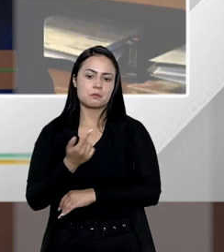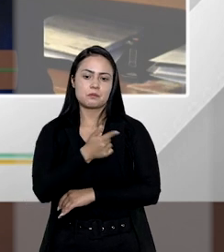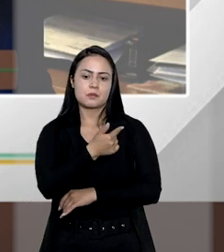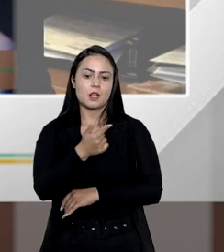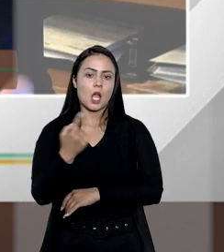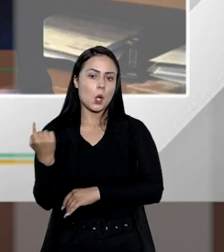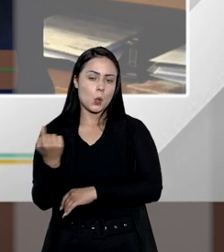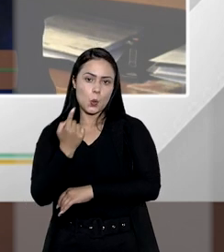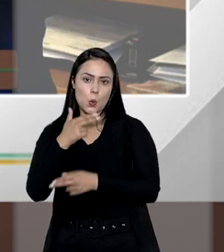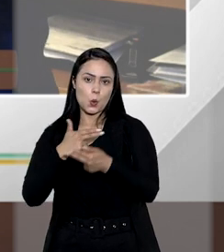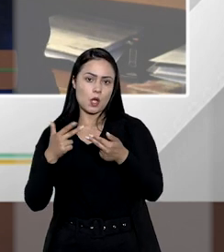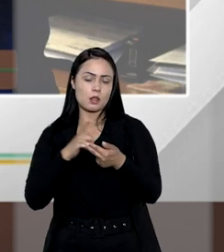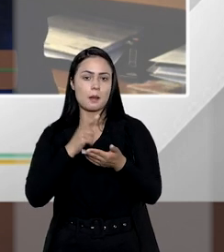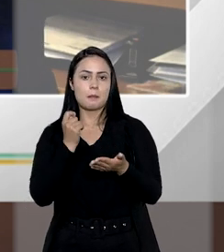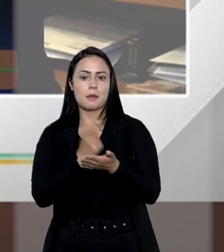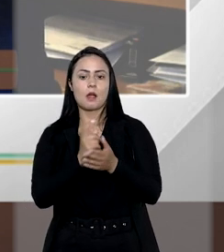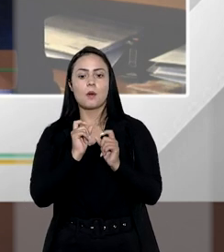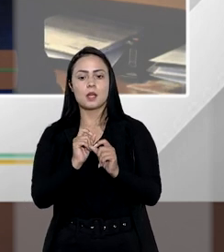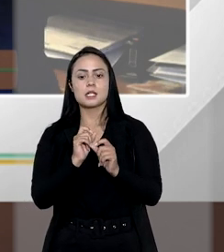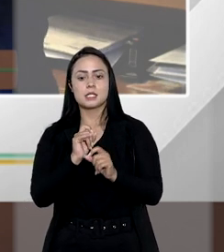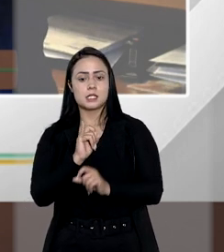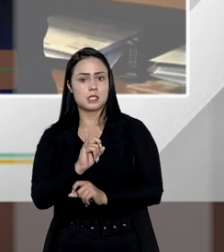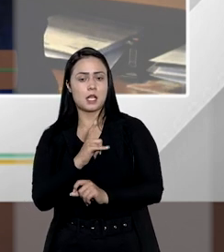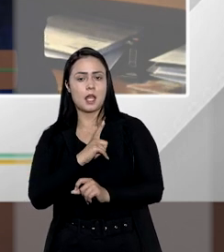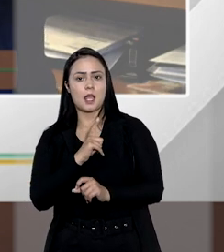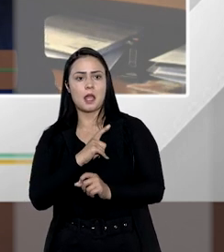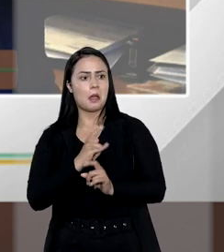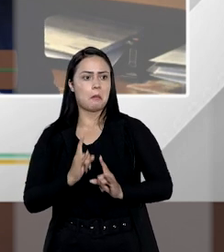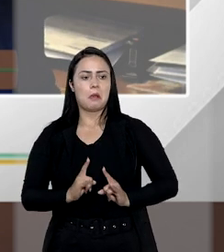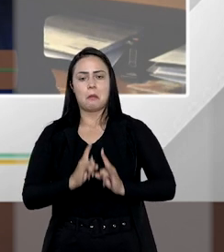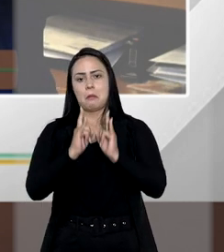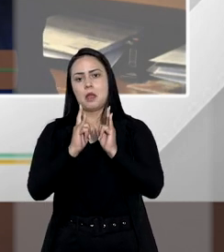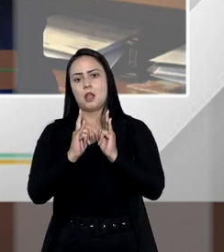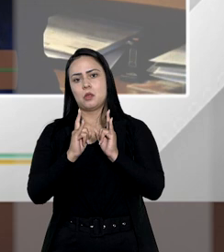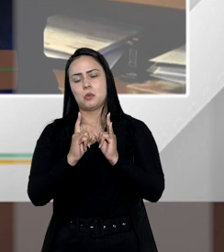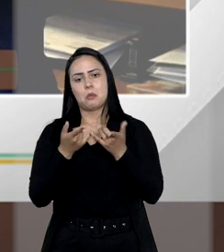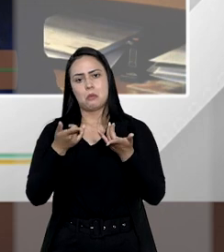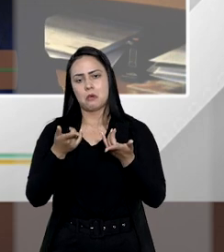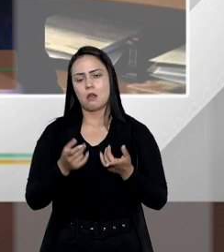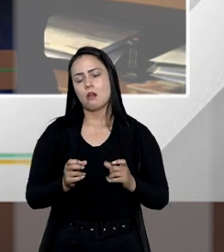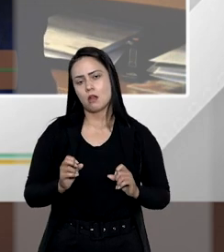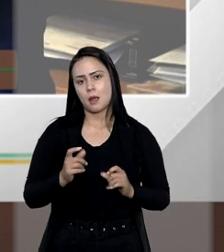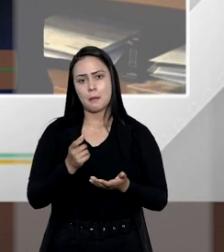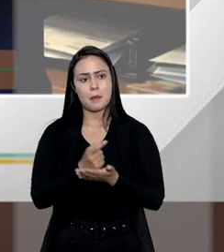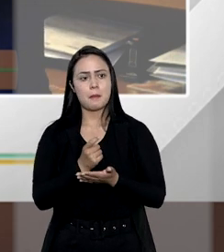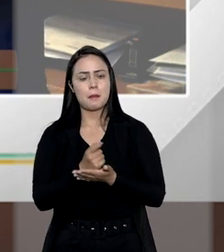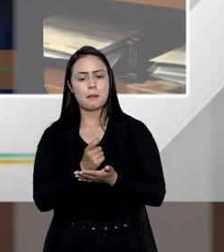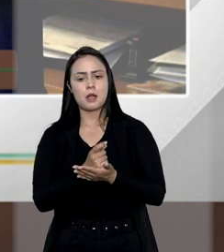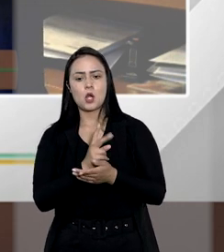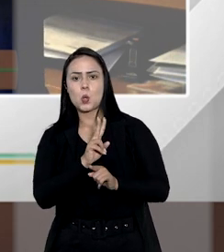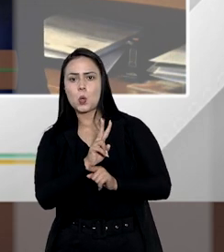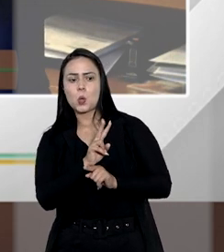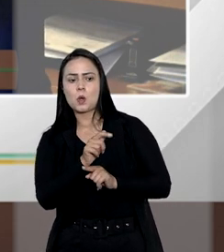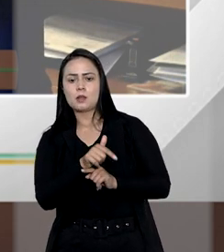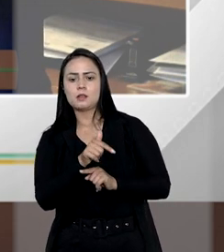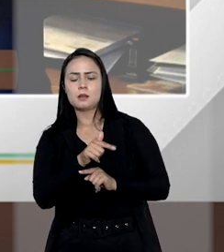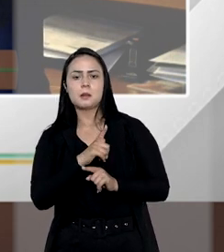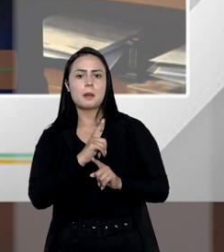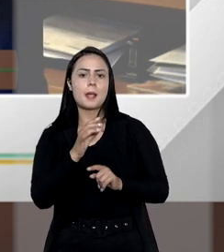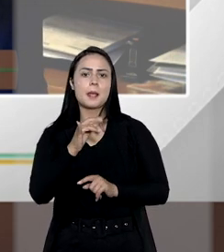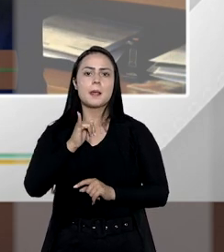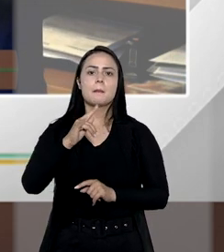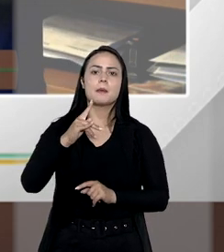a única coisa que ele tem que pagar é se for um apartamento ou condomínio e as despesas de conservação e o